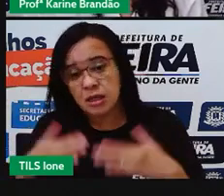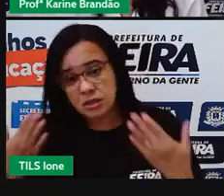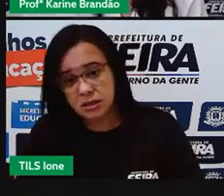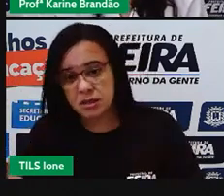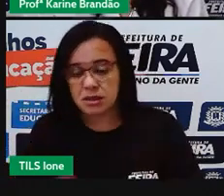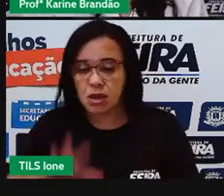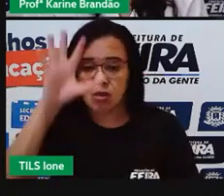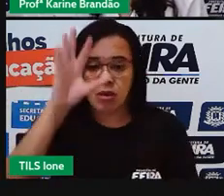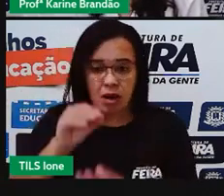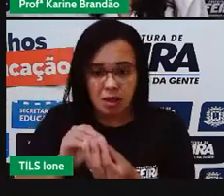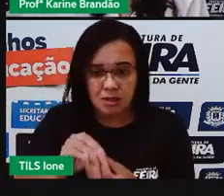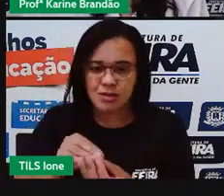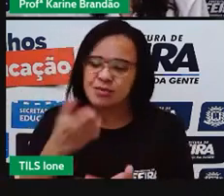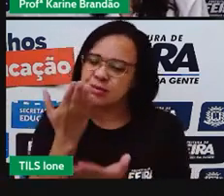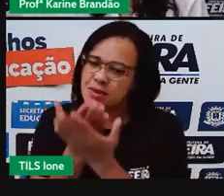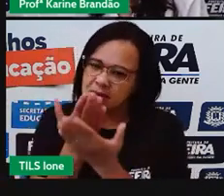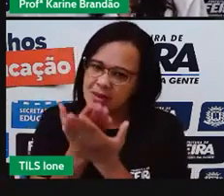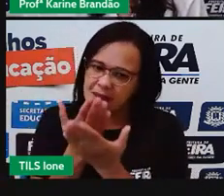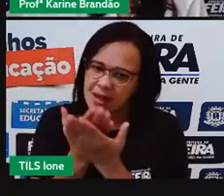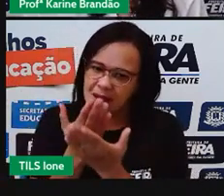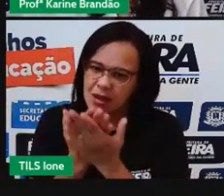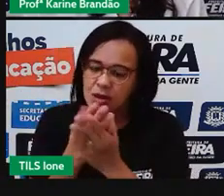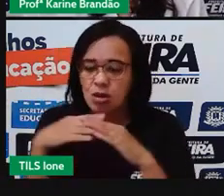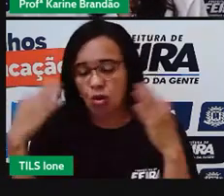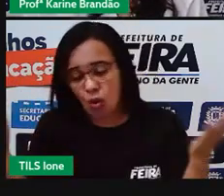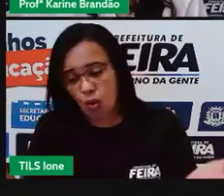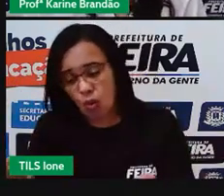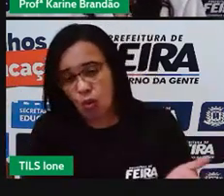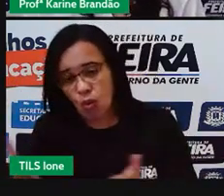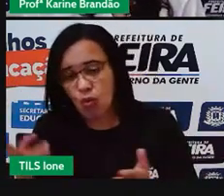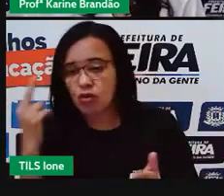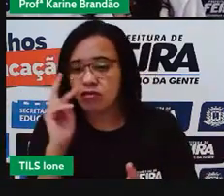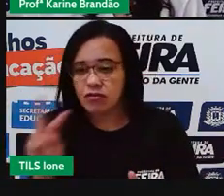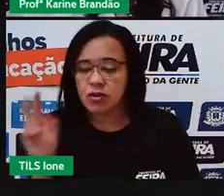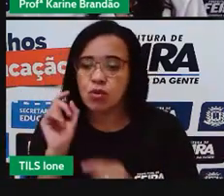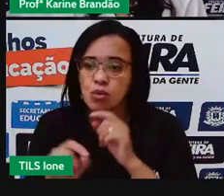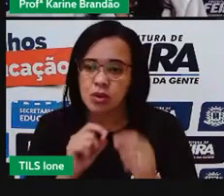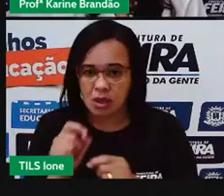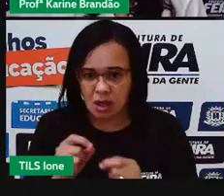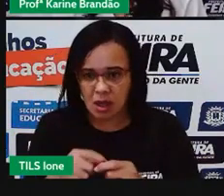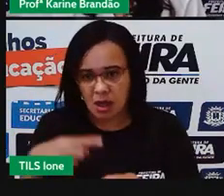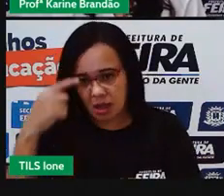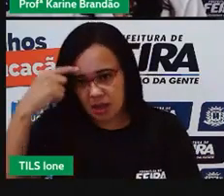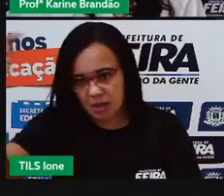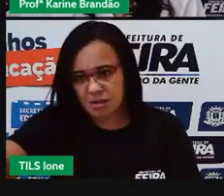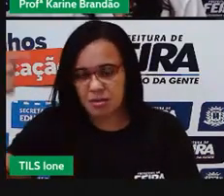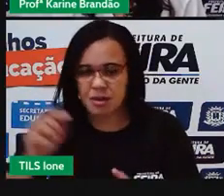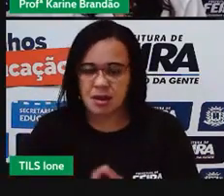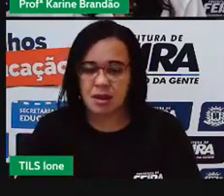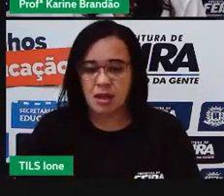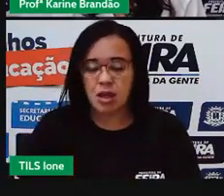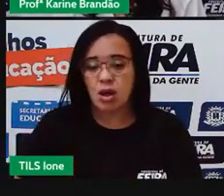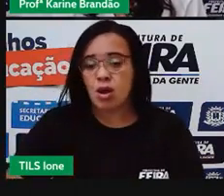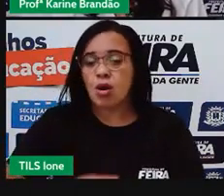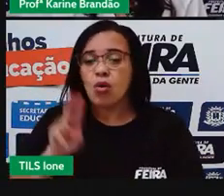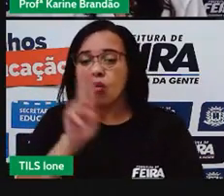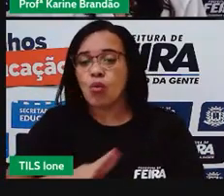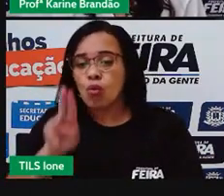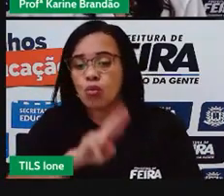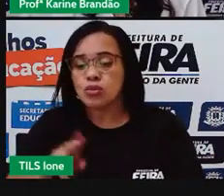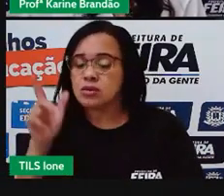aula né a gente viu hoje o consumo consciente e a água pensar no que a gente consome